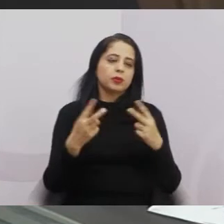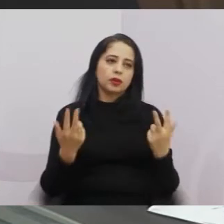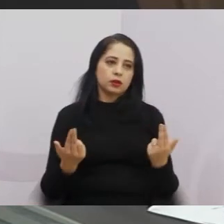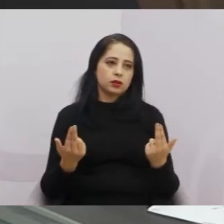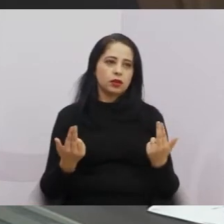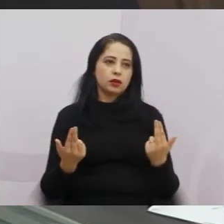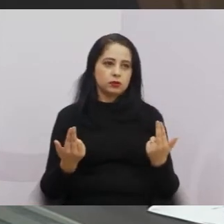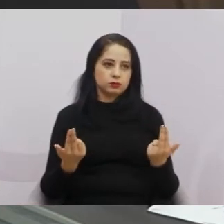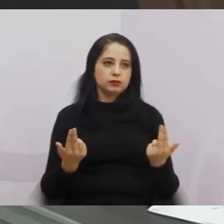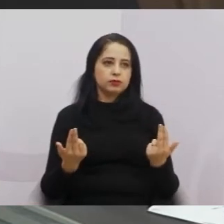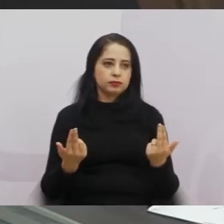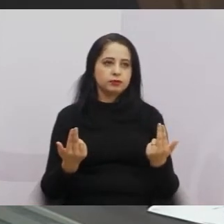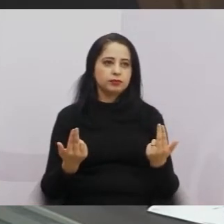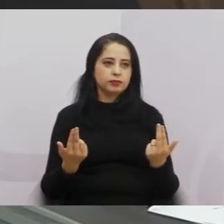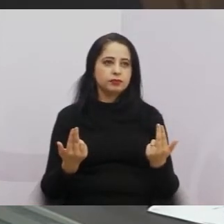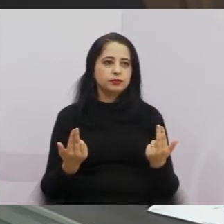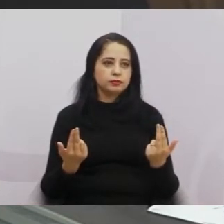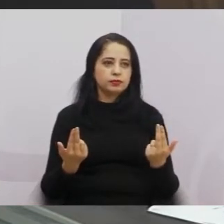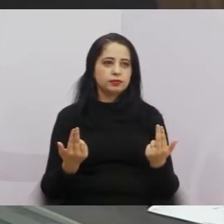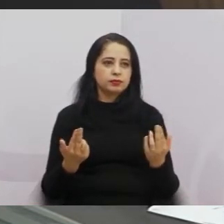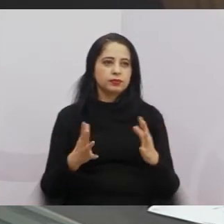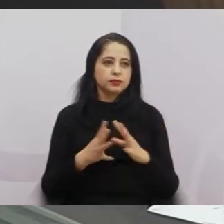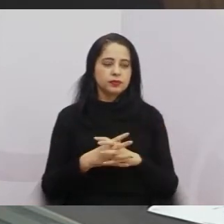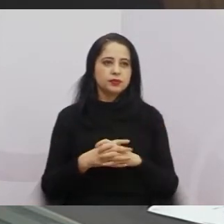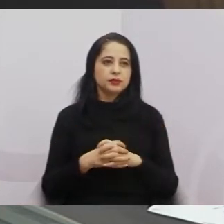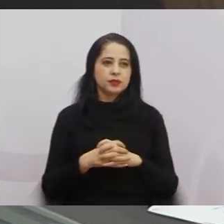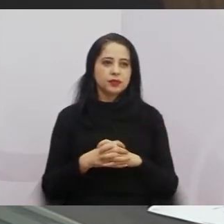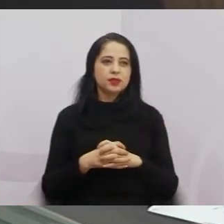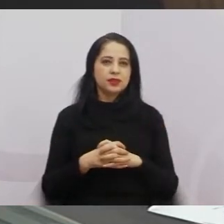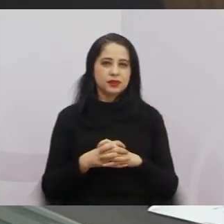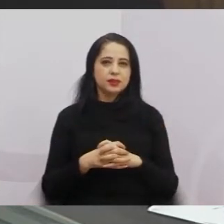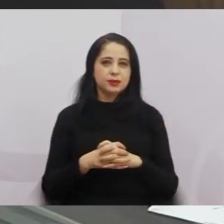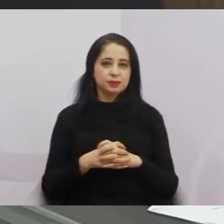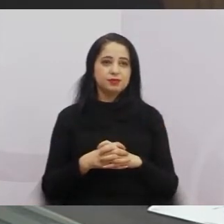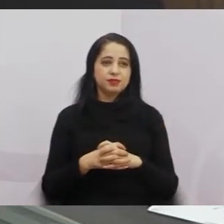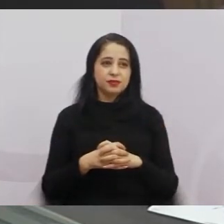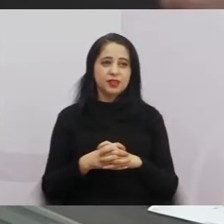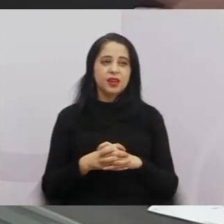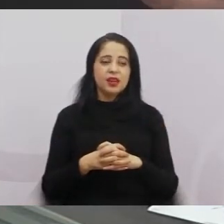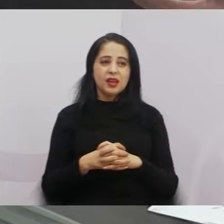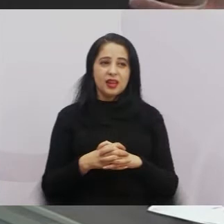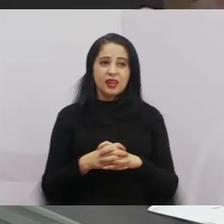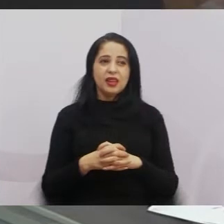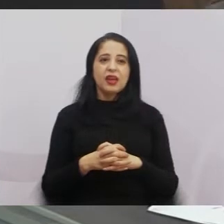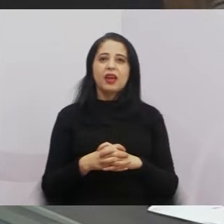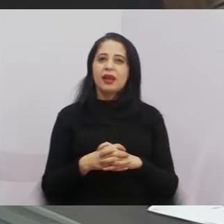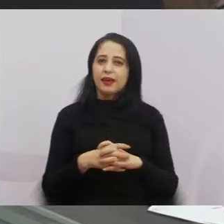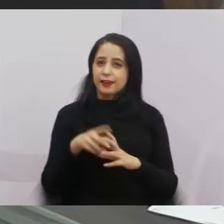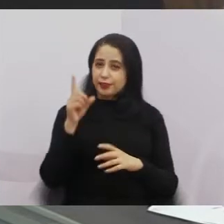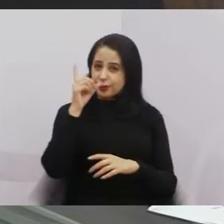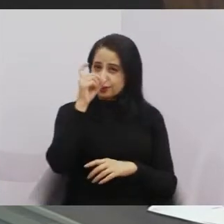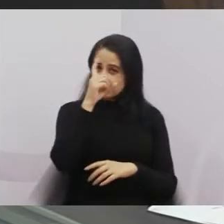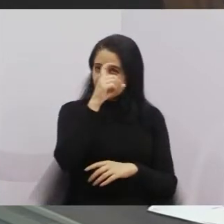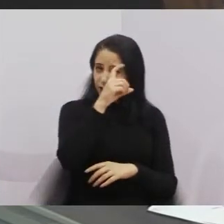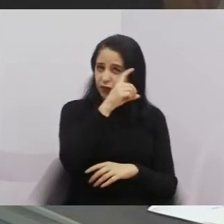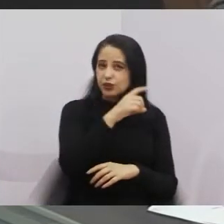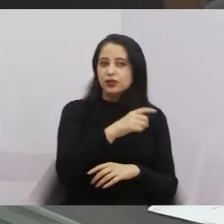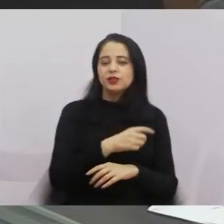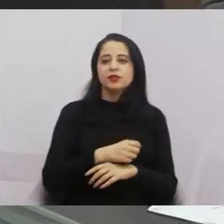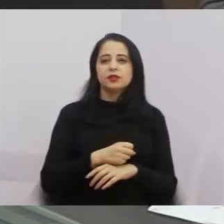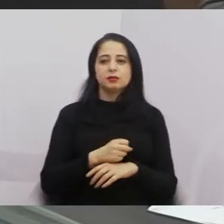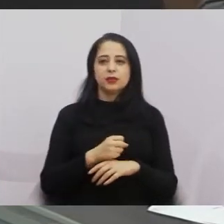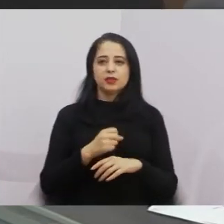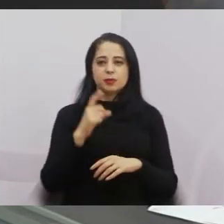É criminoso aos cofres públicos que a gente tem feito aqui com essa sessão, quase até meia-noite aqui, pagando uma hora extra para